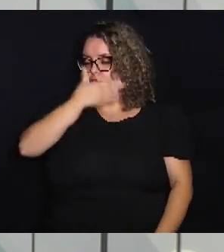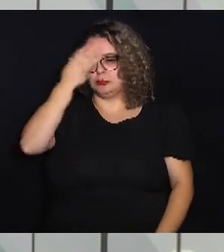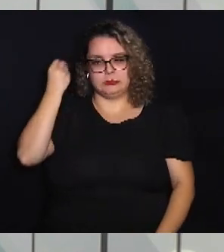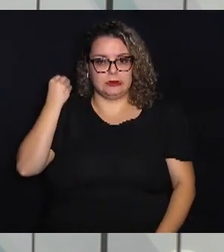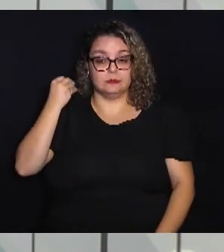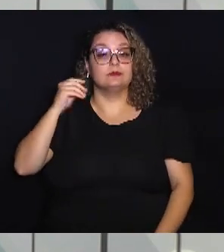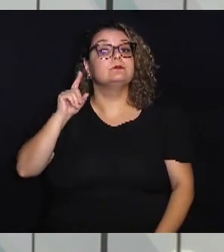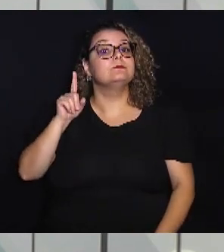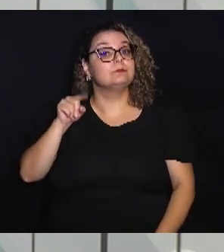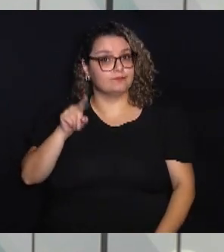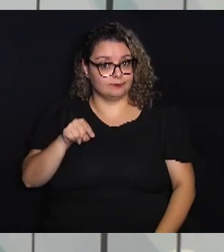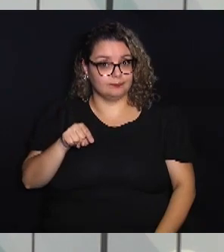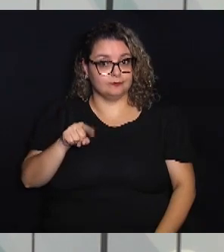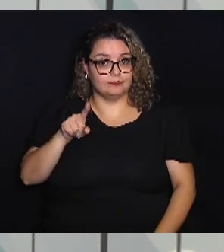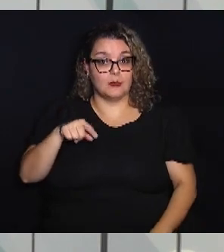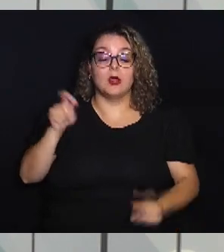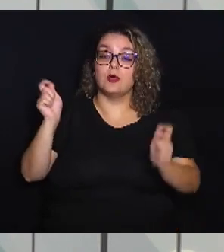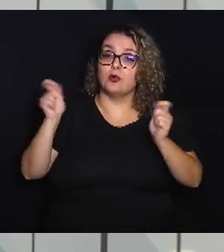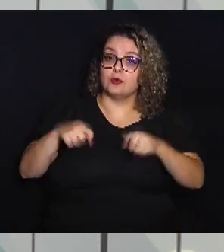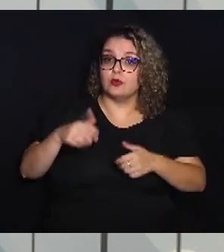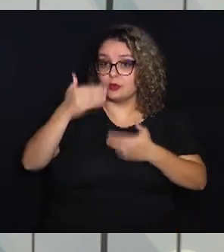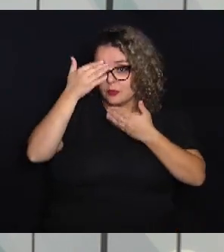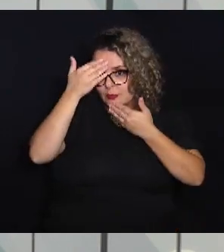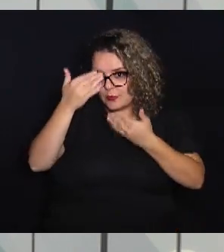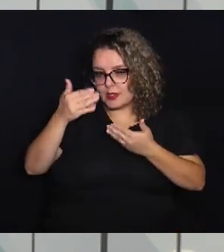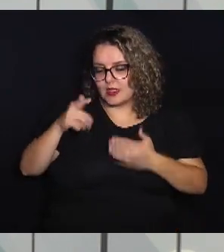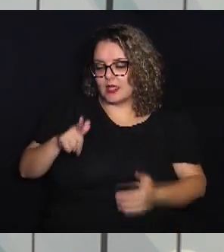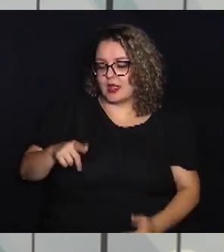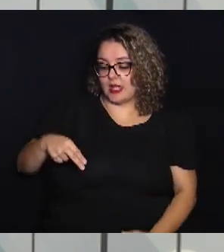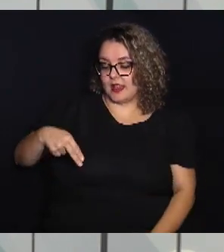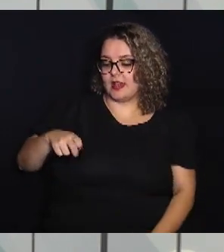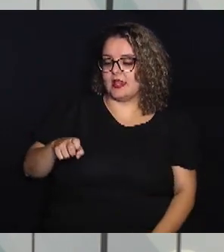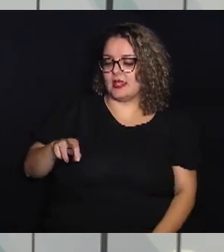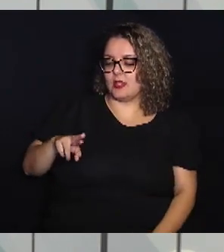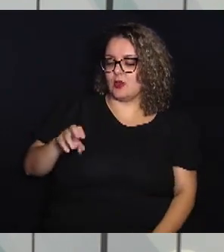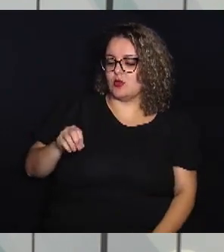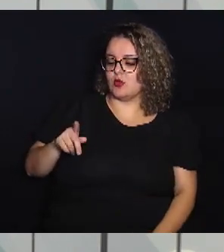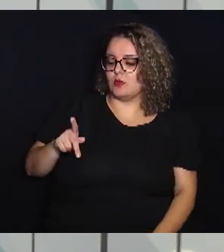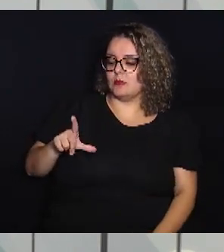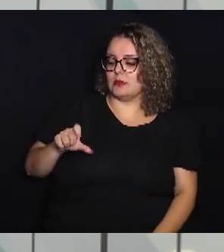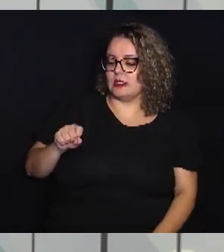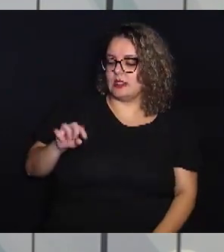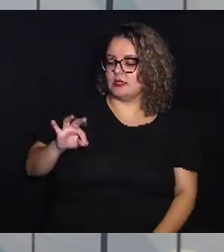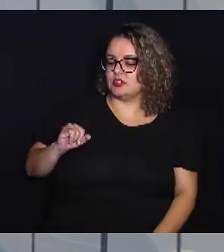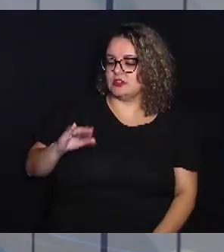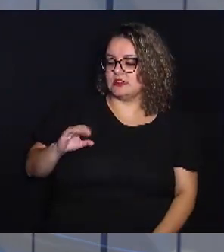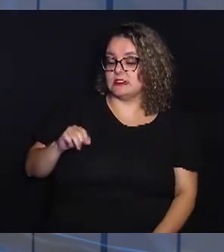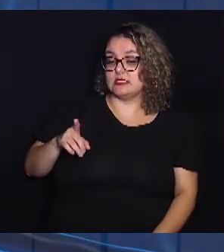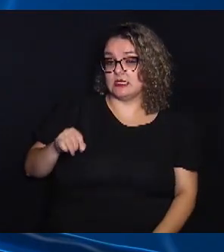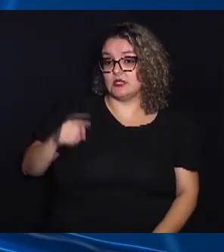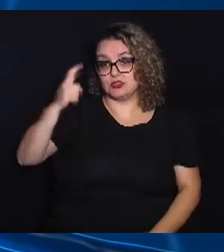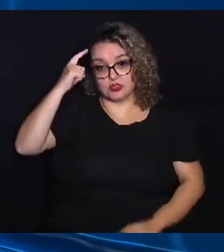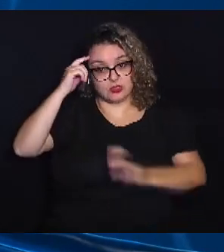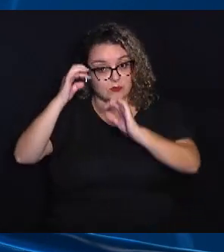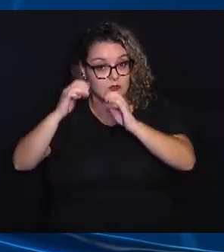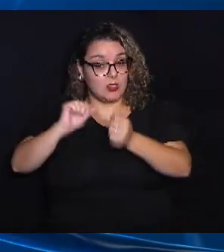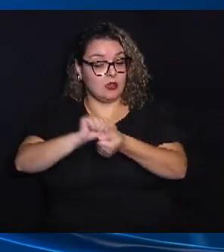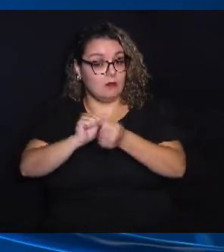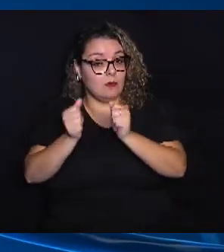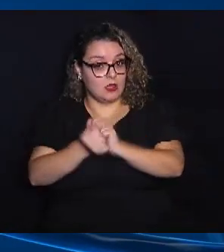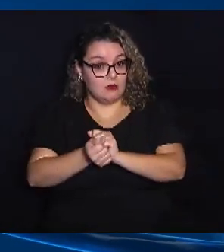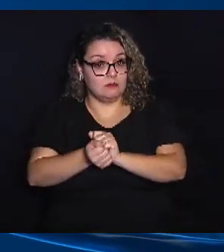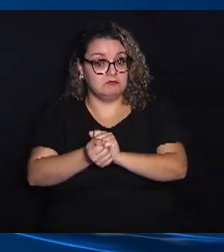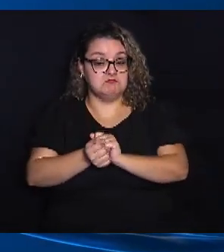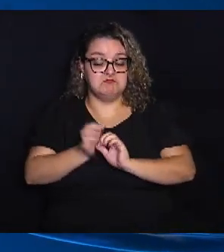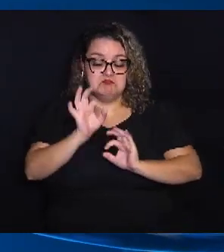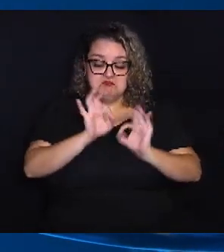esquece. Pois é, isso é possível graças à neuroplasticidade do nosso cérebro, que tem o poder de adaptar